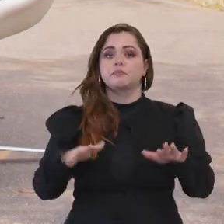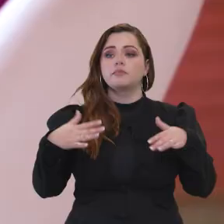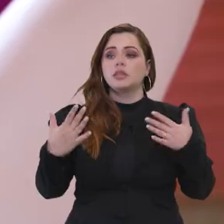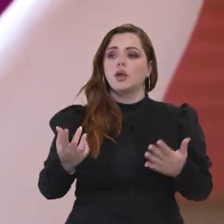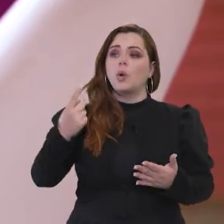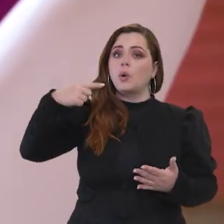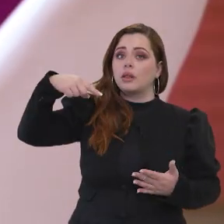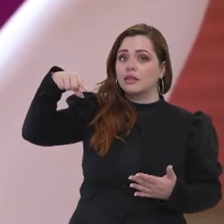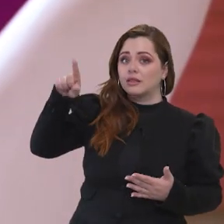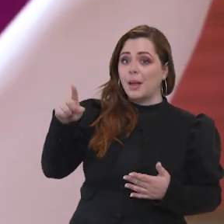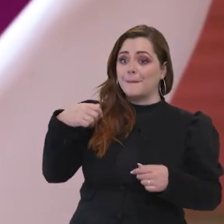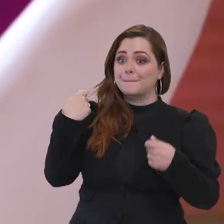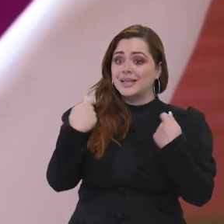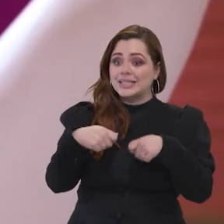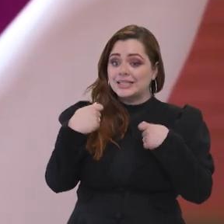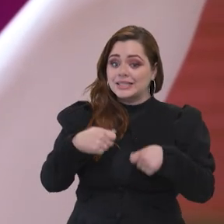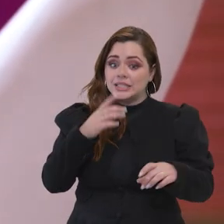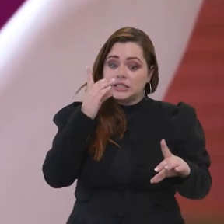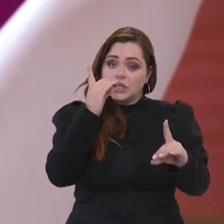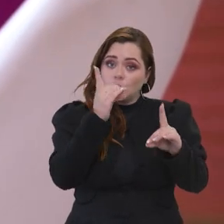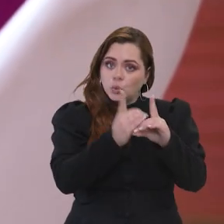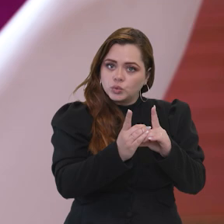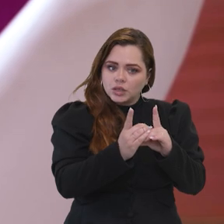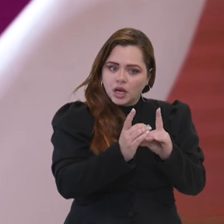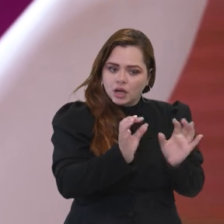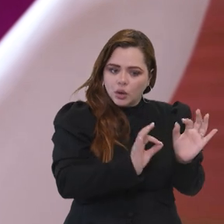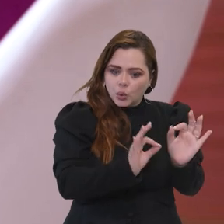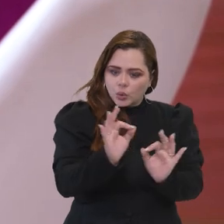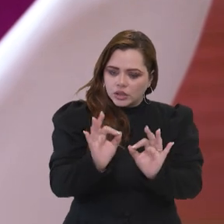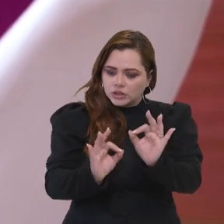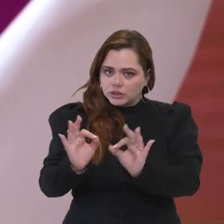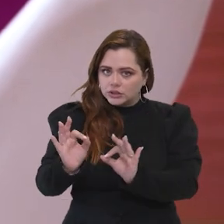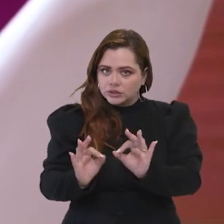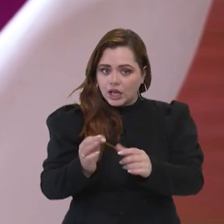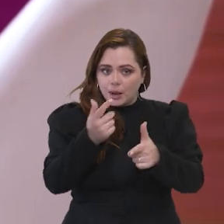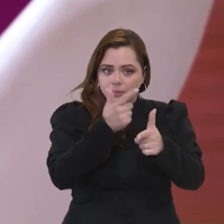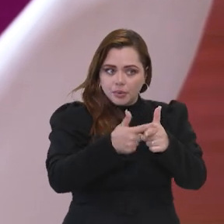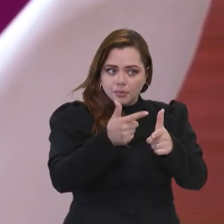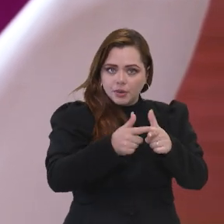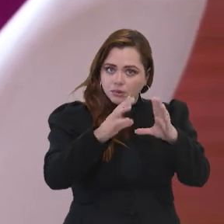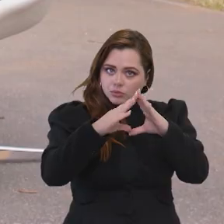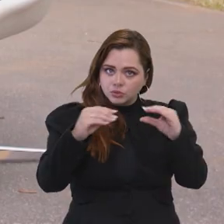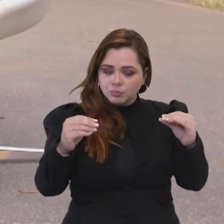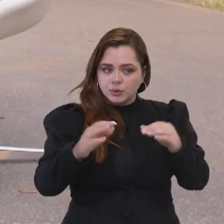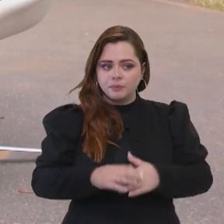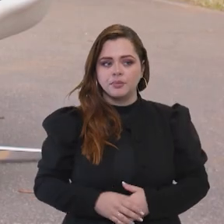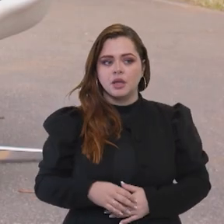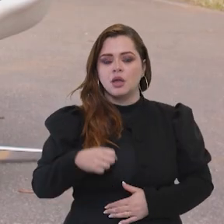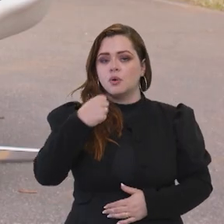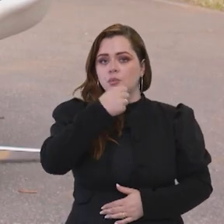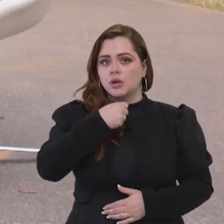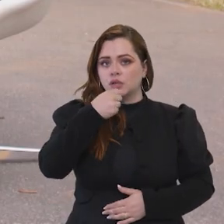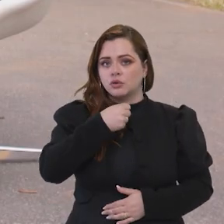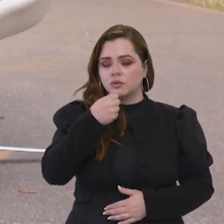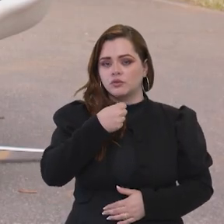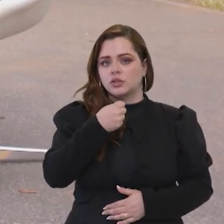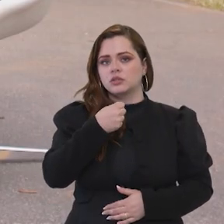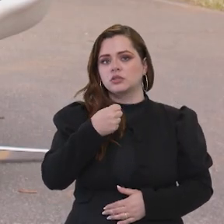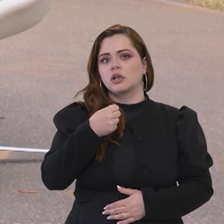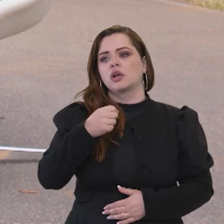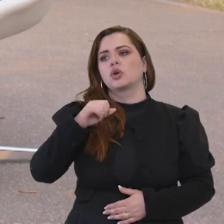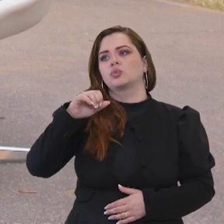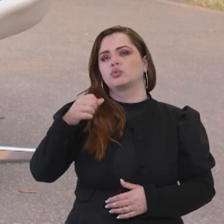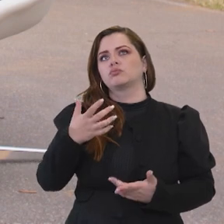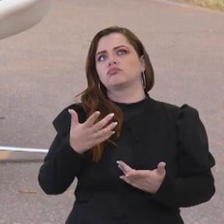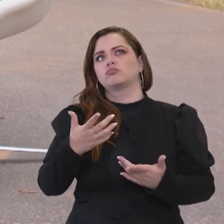lá, nós possamos, de fato, encontrar soluções. Eu, recentemente, numa entrevista que dei a um jornal